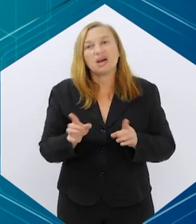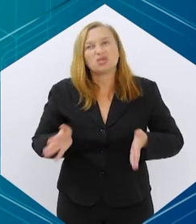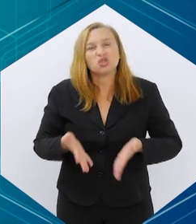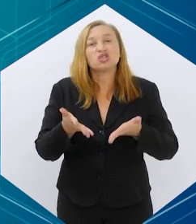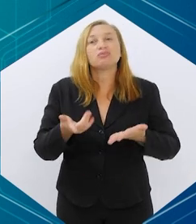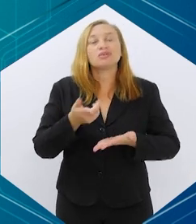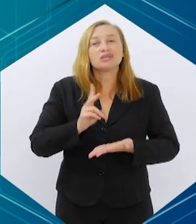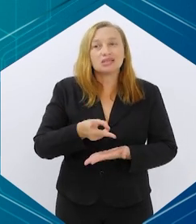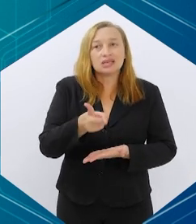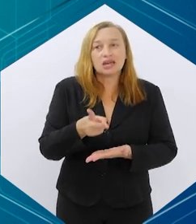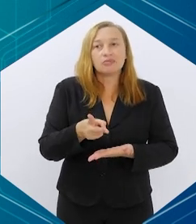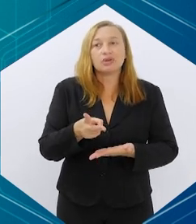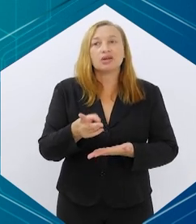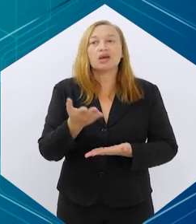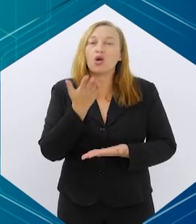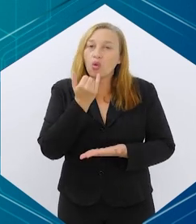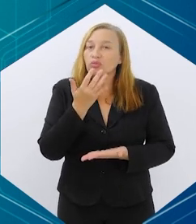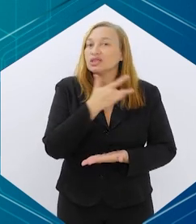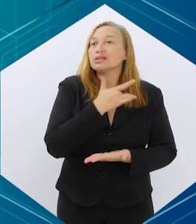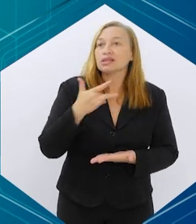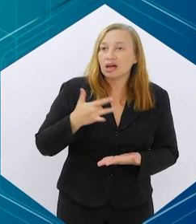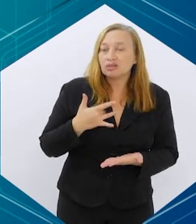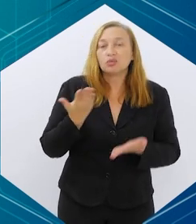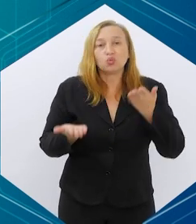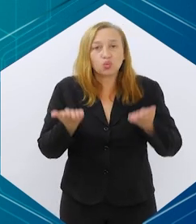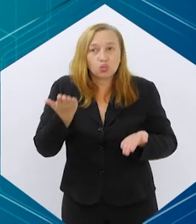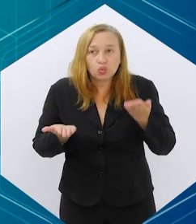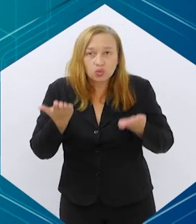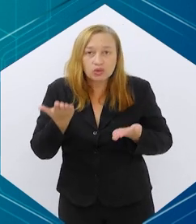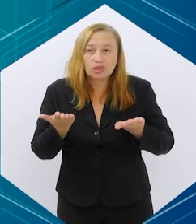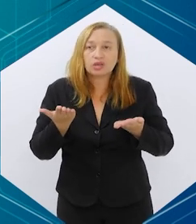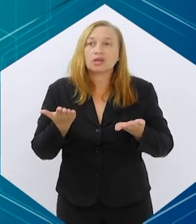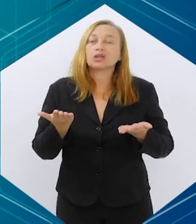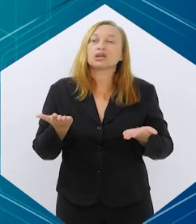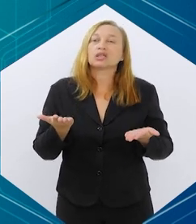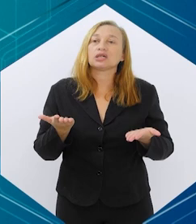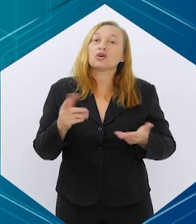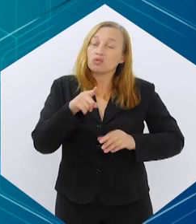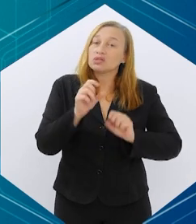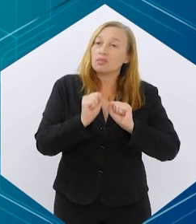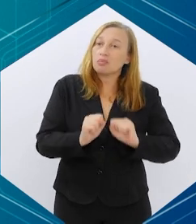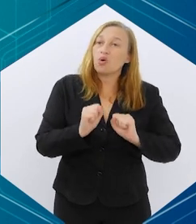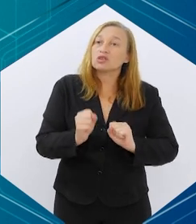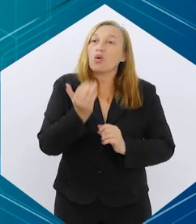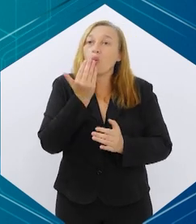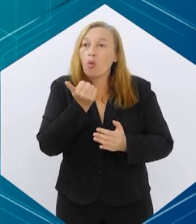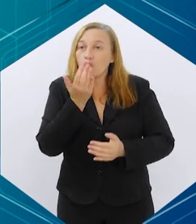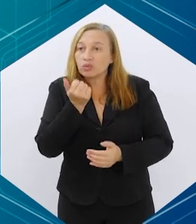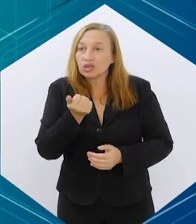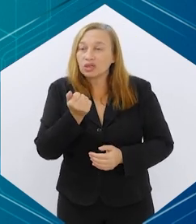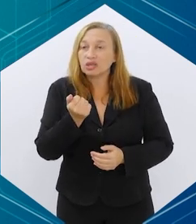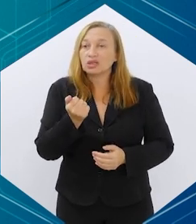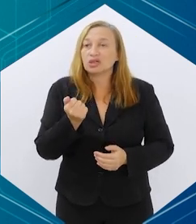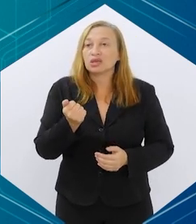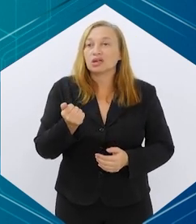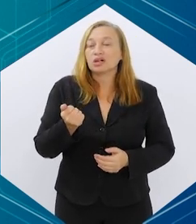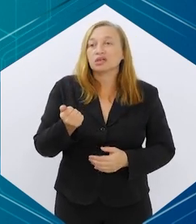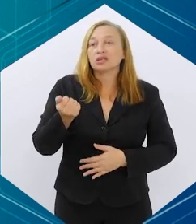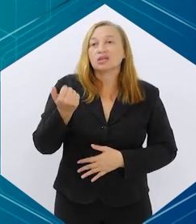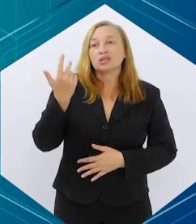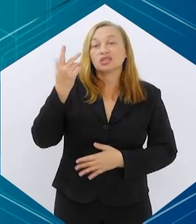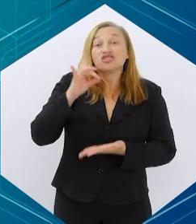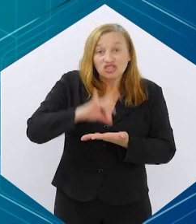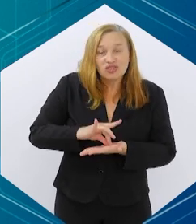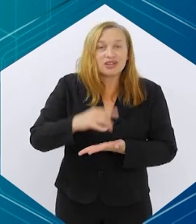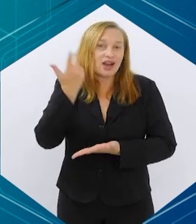mas um estímulo é sempre para alimentação saudável, equilibrada e que você possa comer alimentos que a gente chama